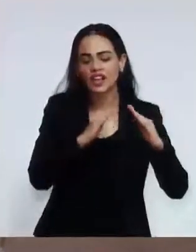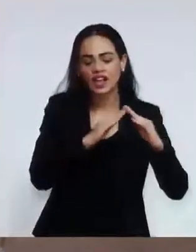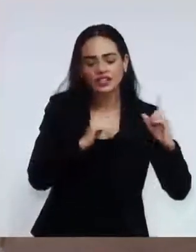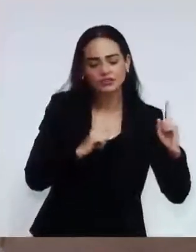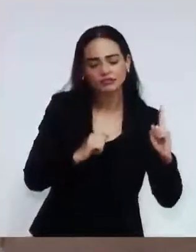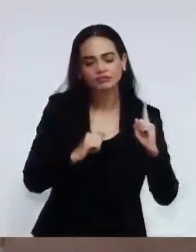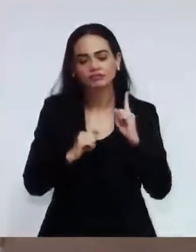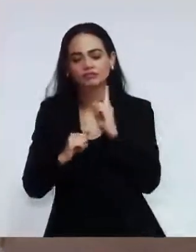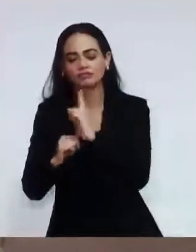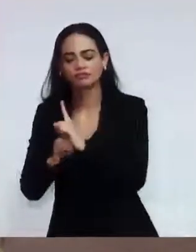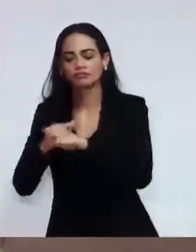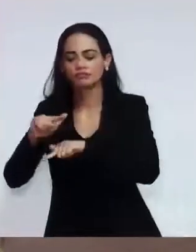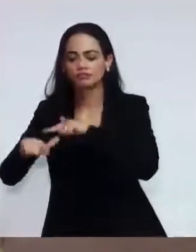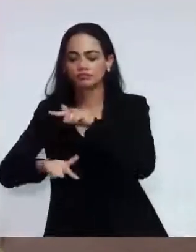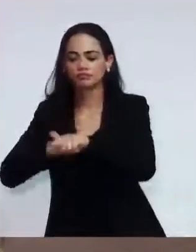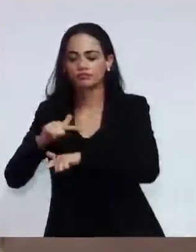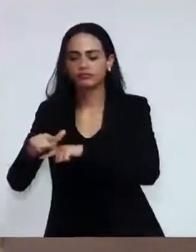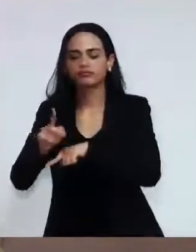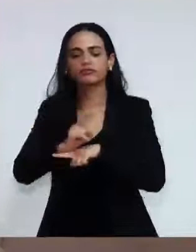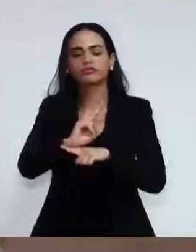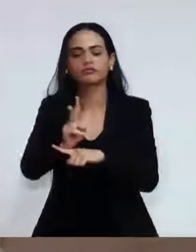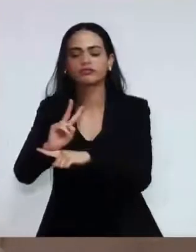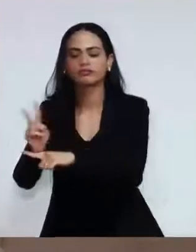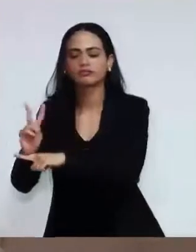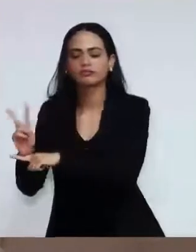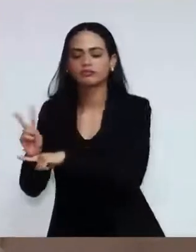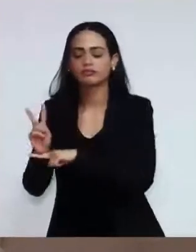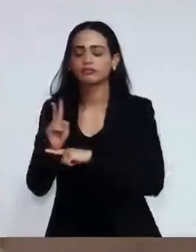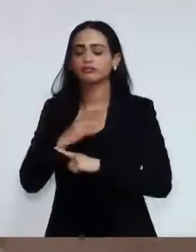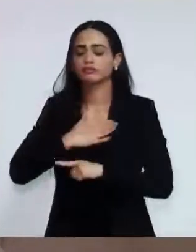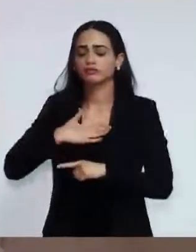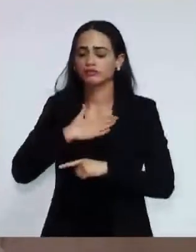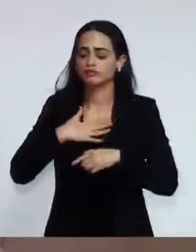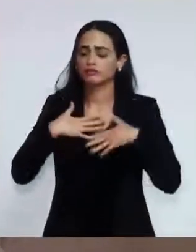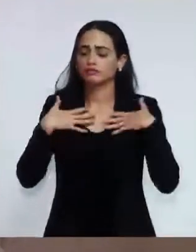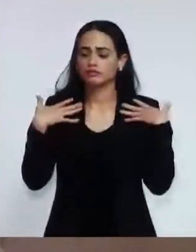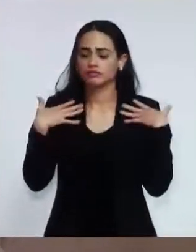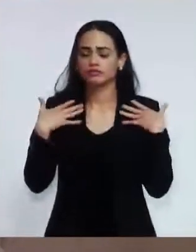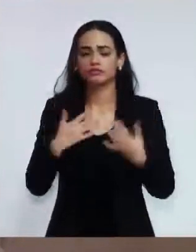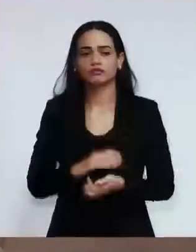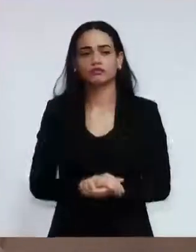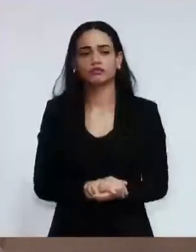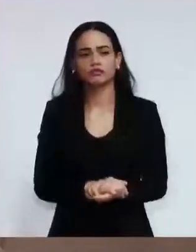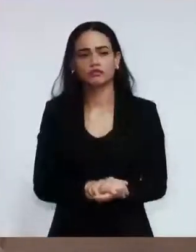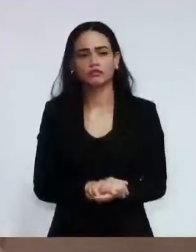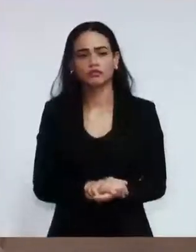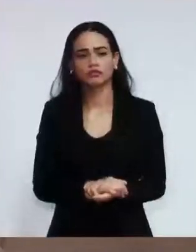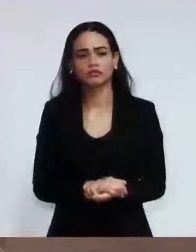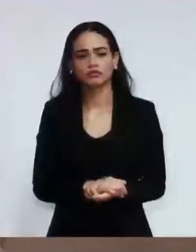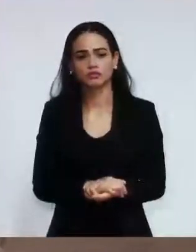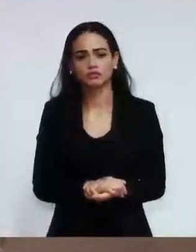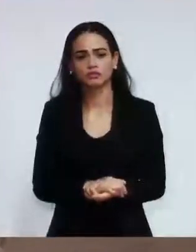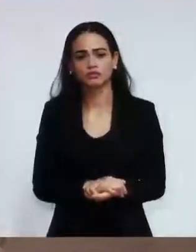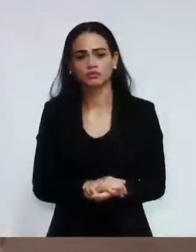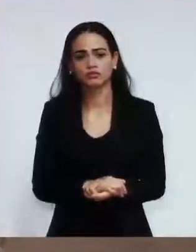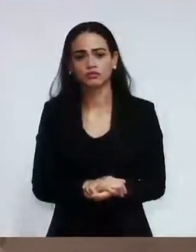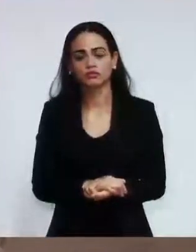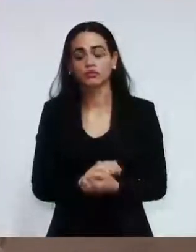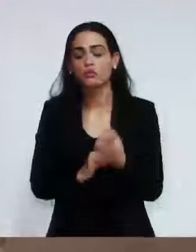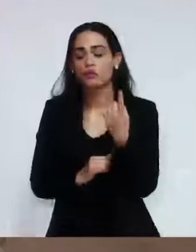Porque na Prefeitura é a única profissão que todos os dias eles correm risco de morte.